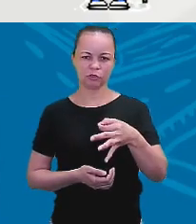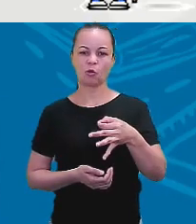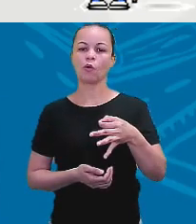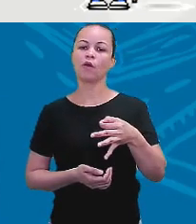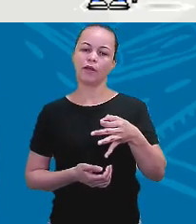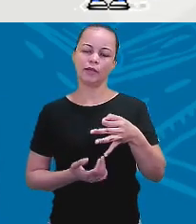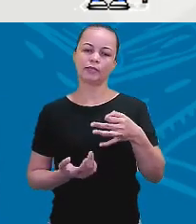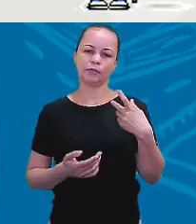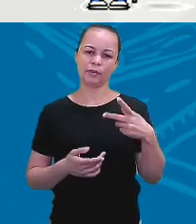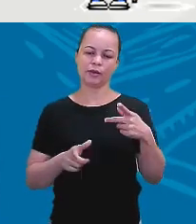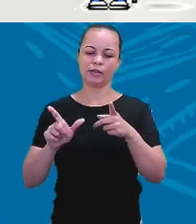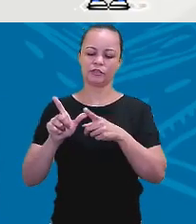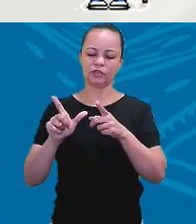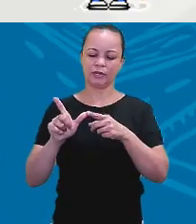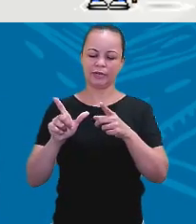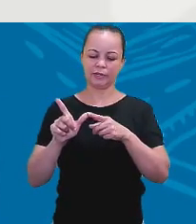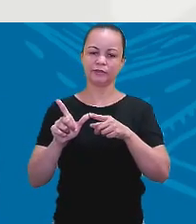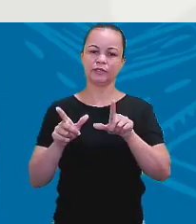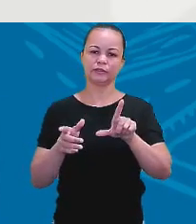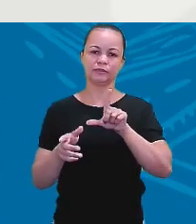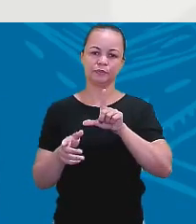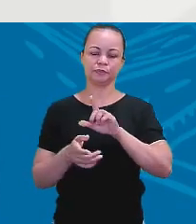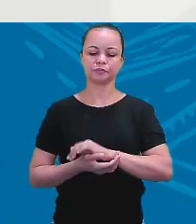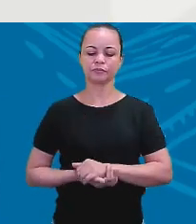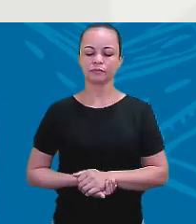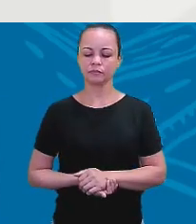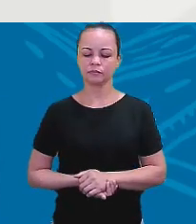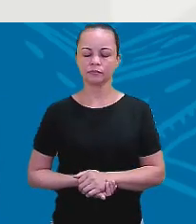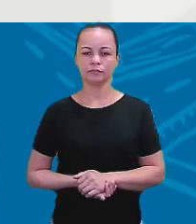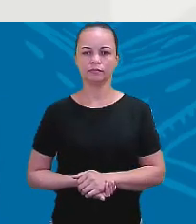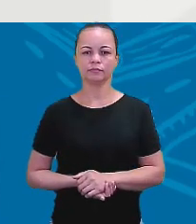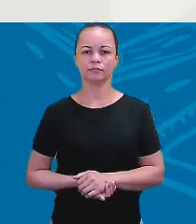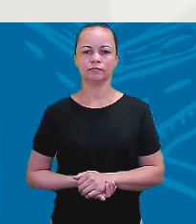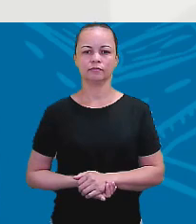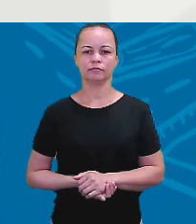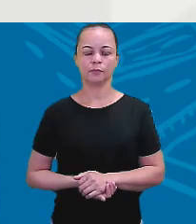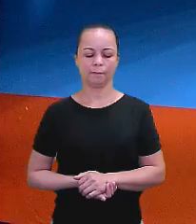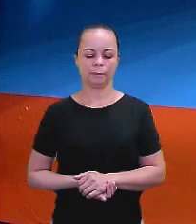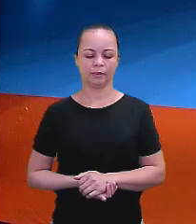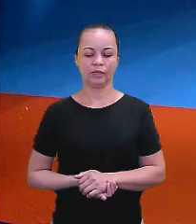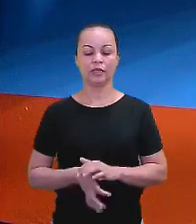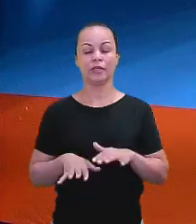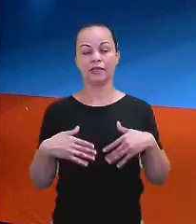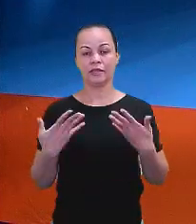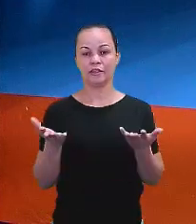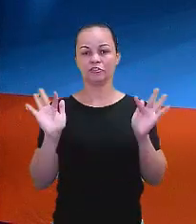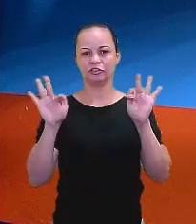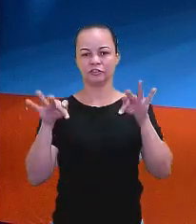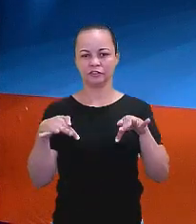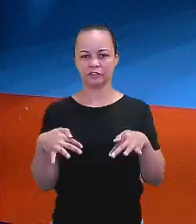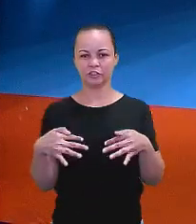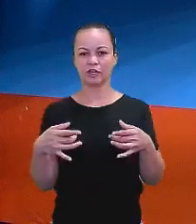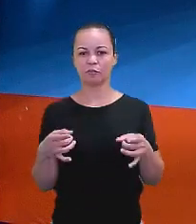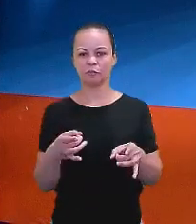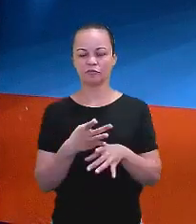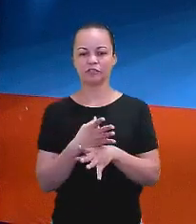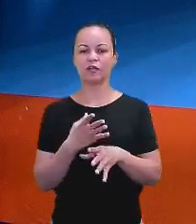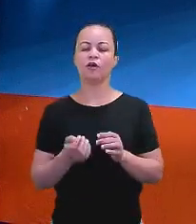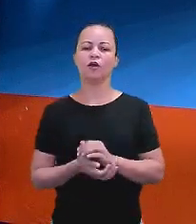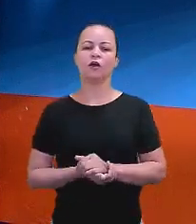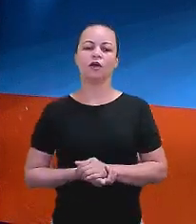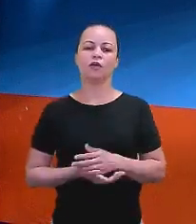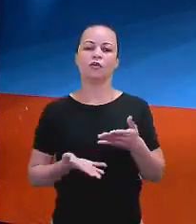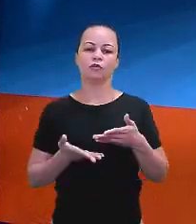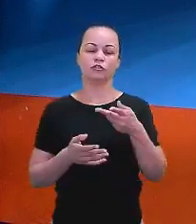para as letras anteriores. E, por hoje é só, certo? A gente hoje